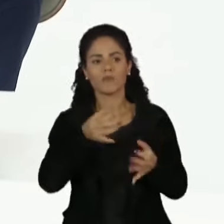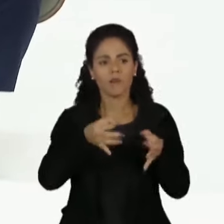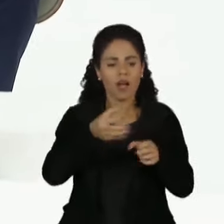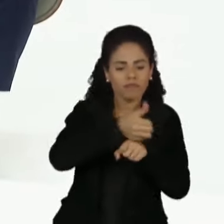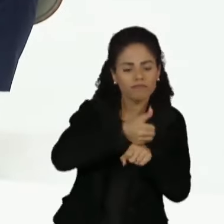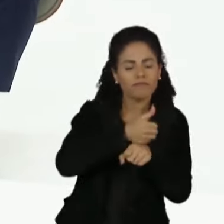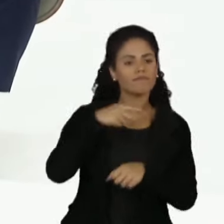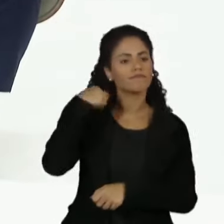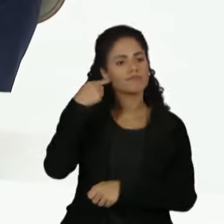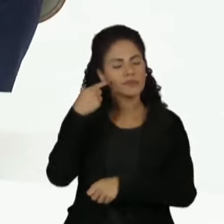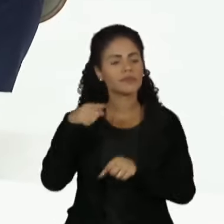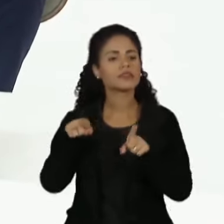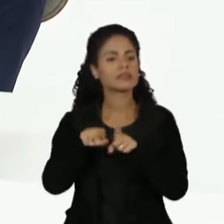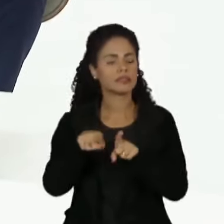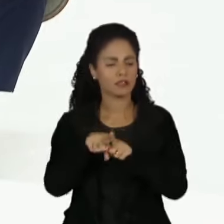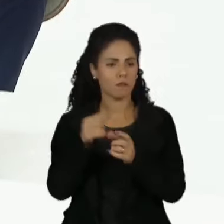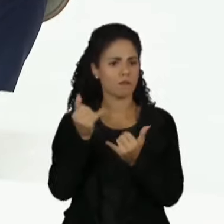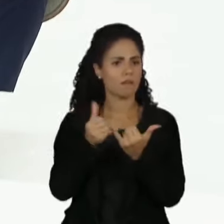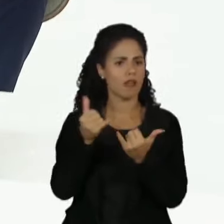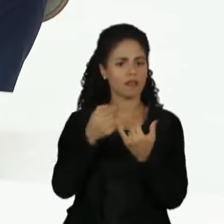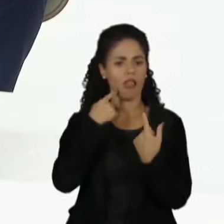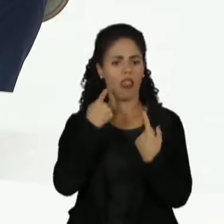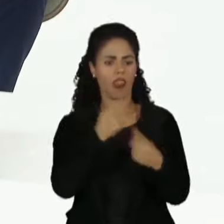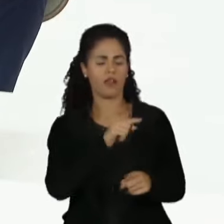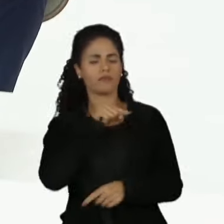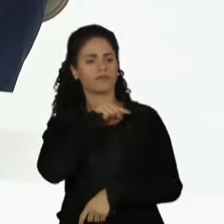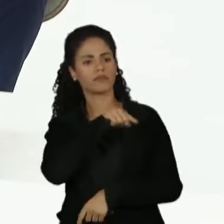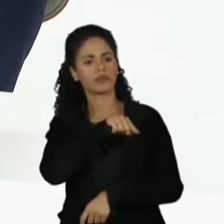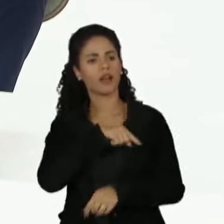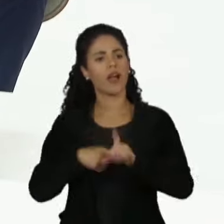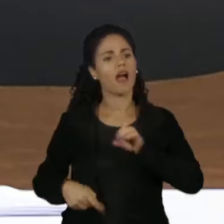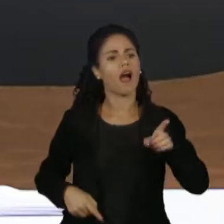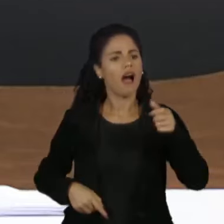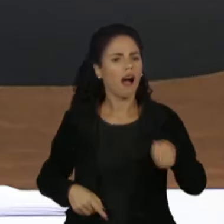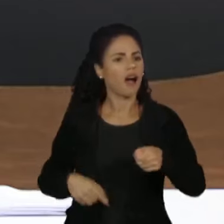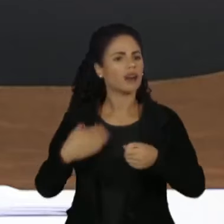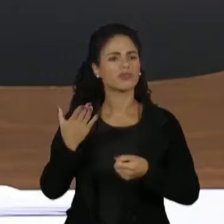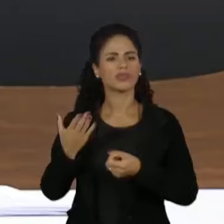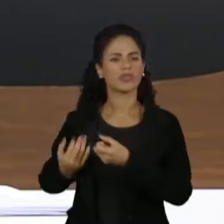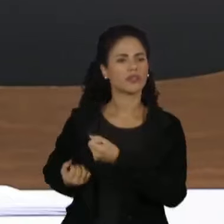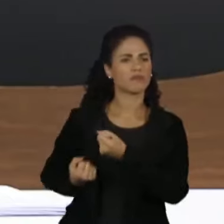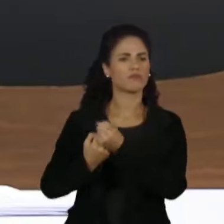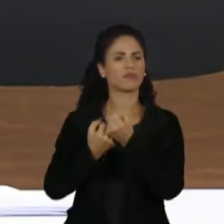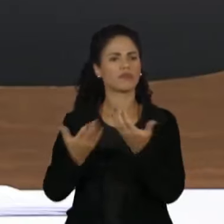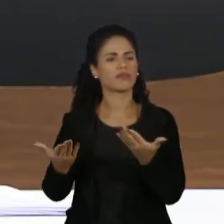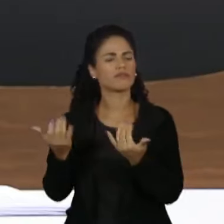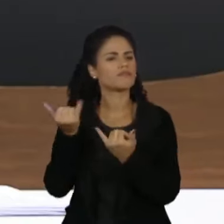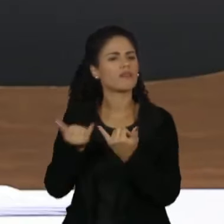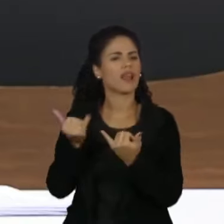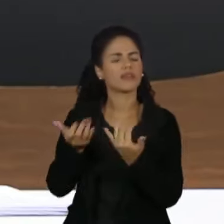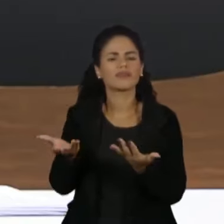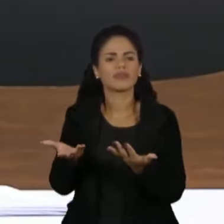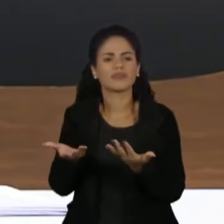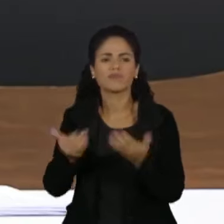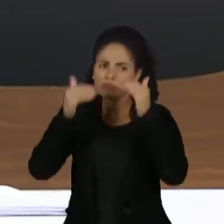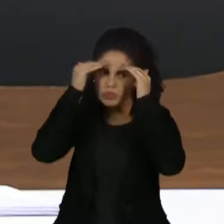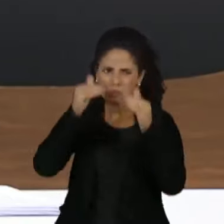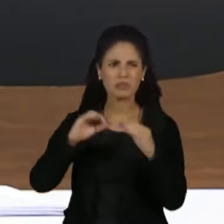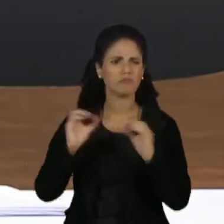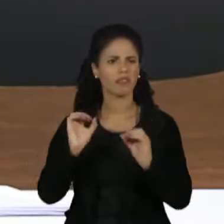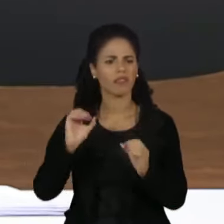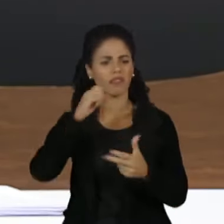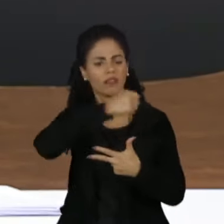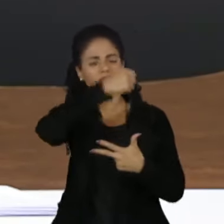juristas, inclusive afronta a soberania nacional. A direita não está dando demonstrações de pouco apreço à divisão dos